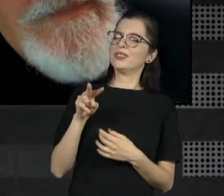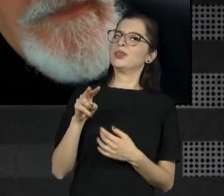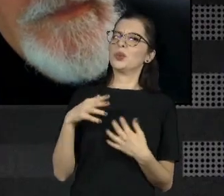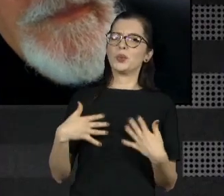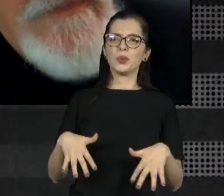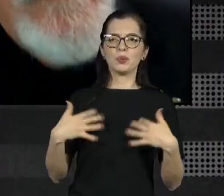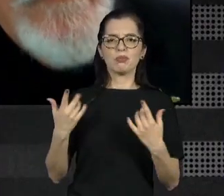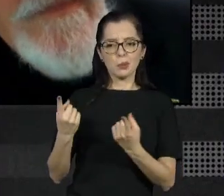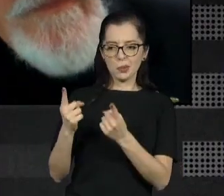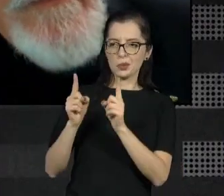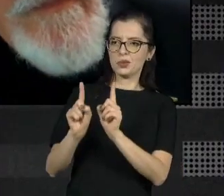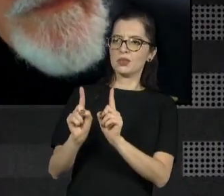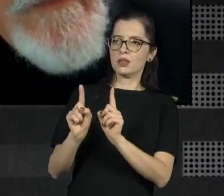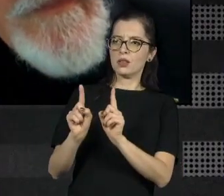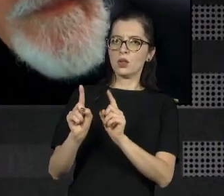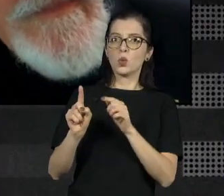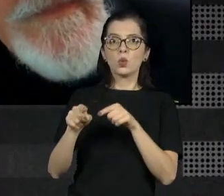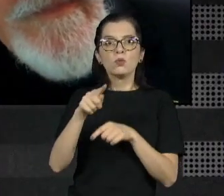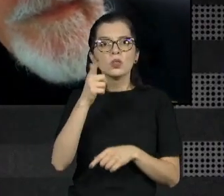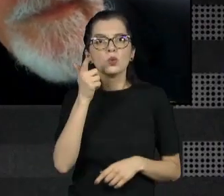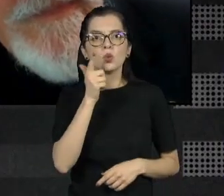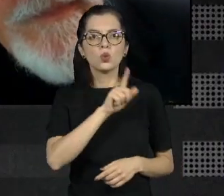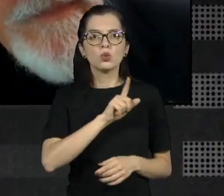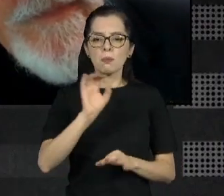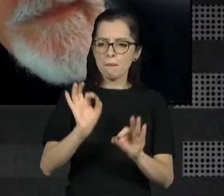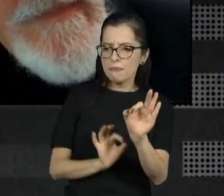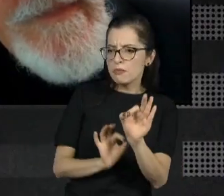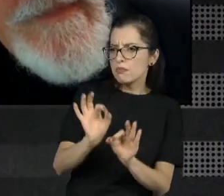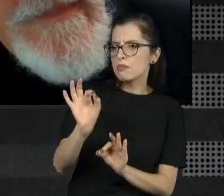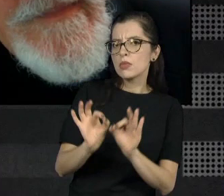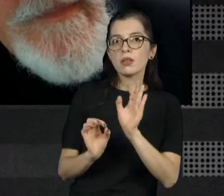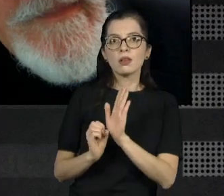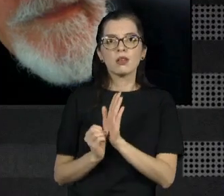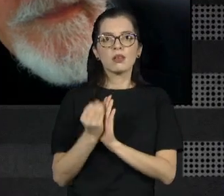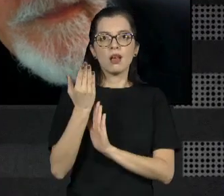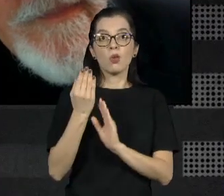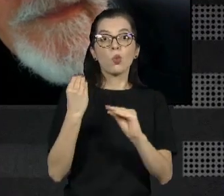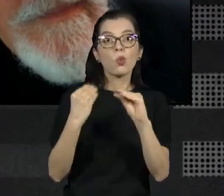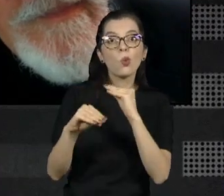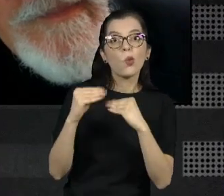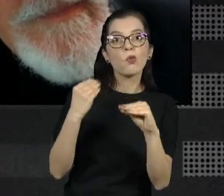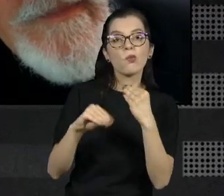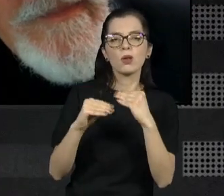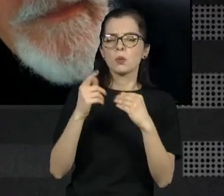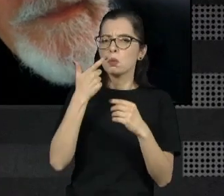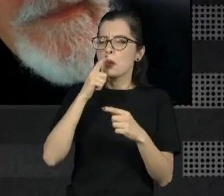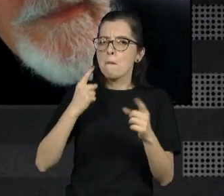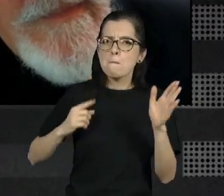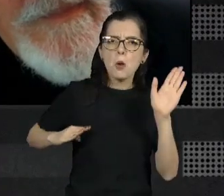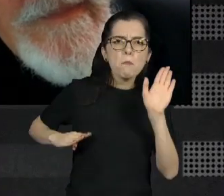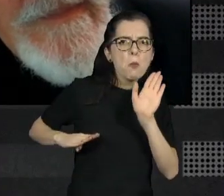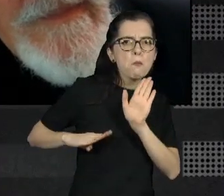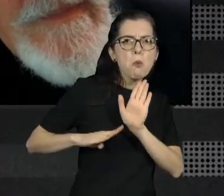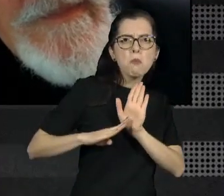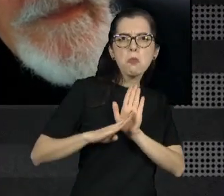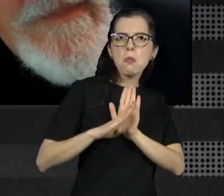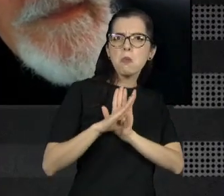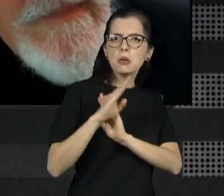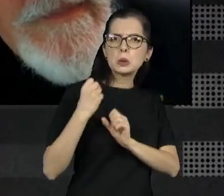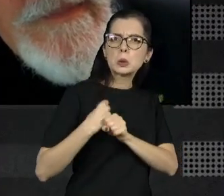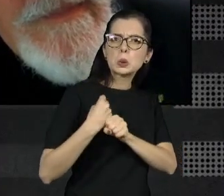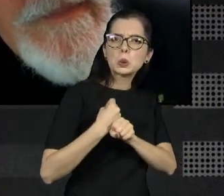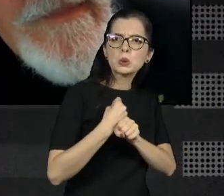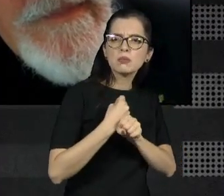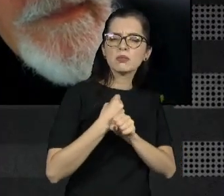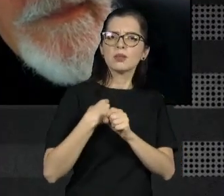um martelo. Foram dois anos de convivência, uma convivência maravilhosa, a temporada de São